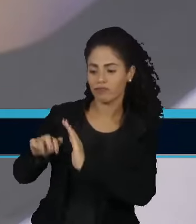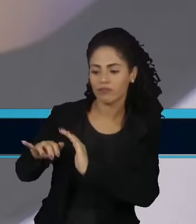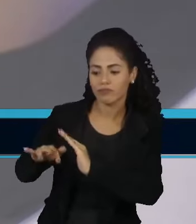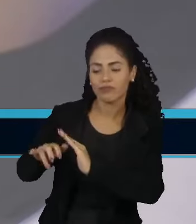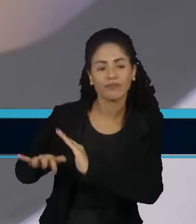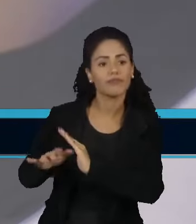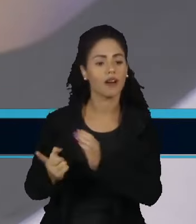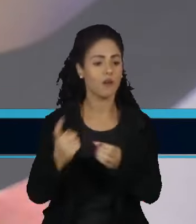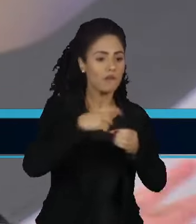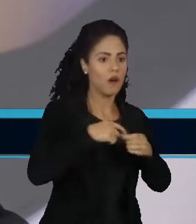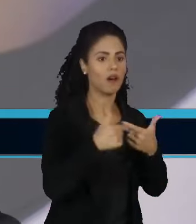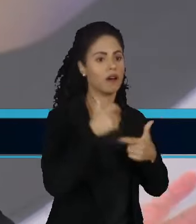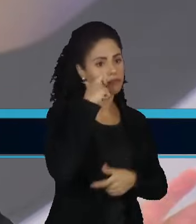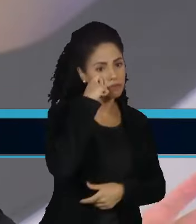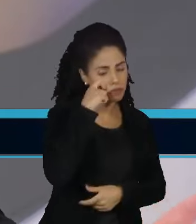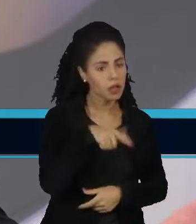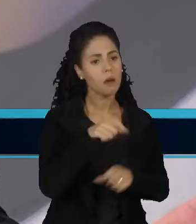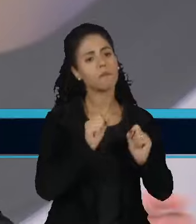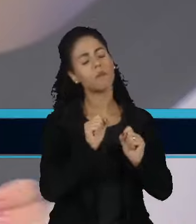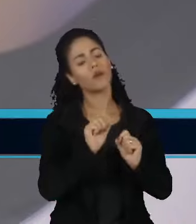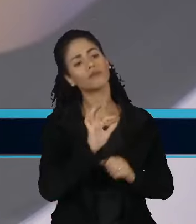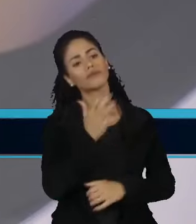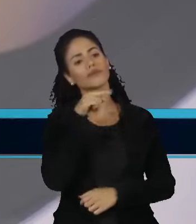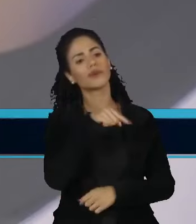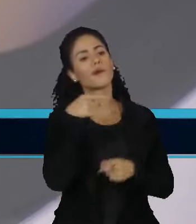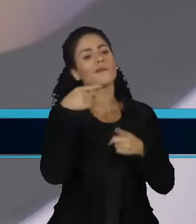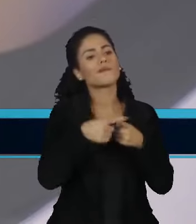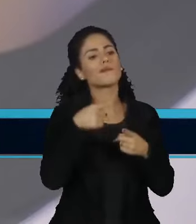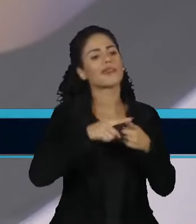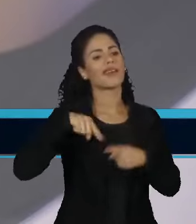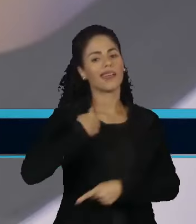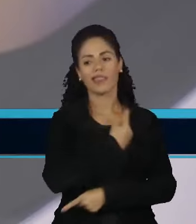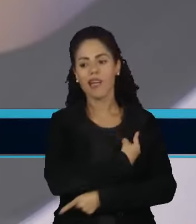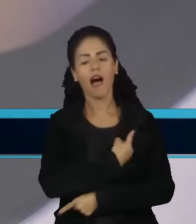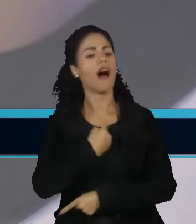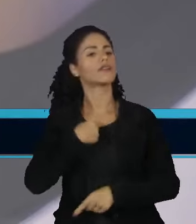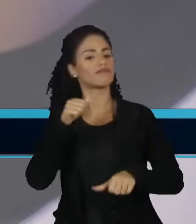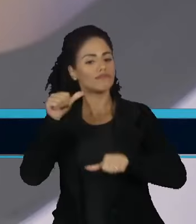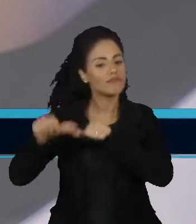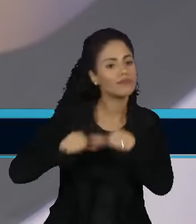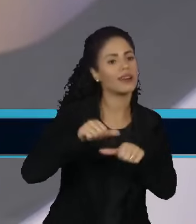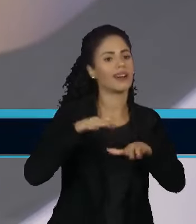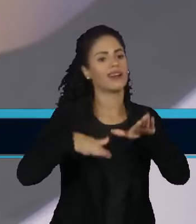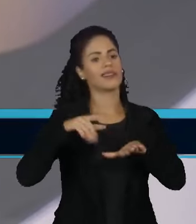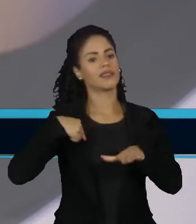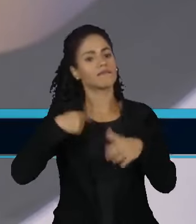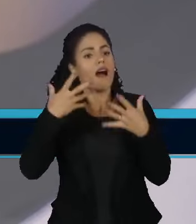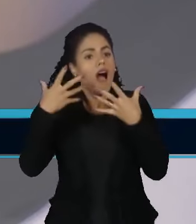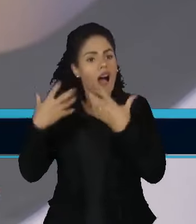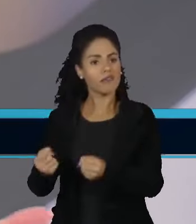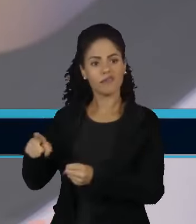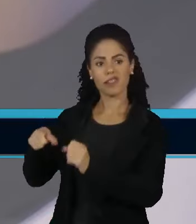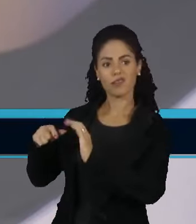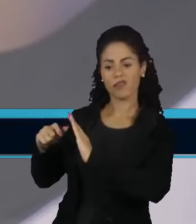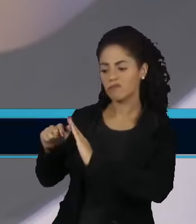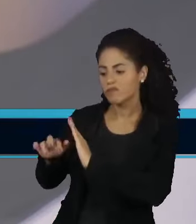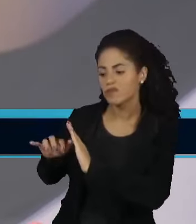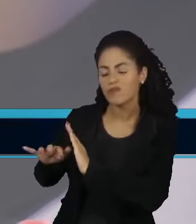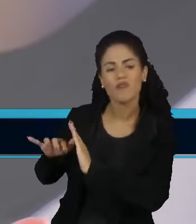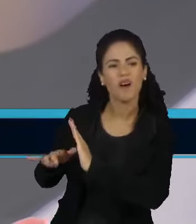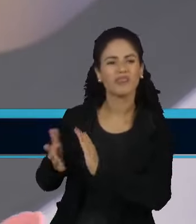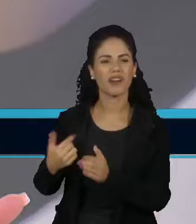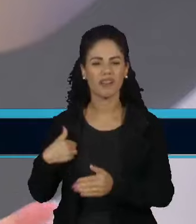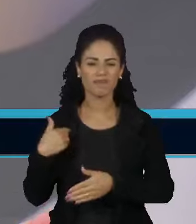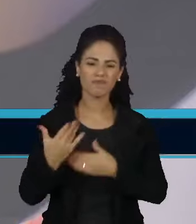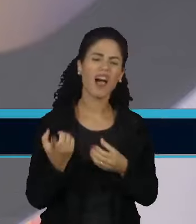presencial pode ser um elemento porque a gente sabe que muitas pessoas acabaram aderindo ao home office e agora estão tendo que